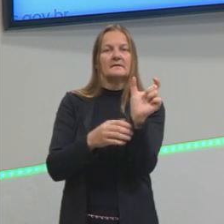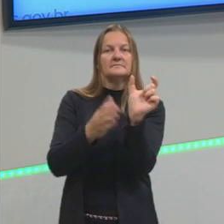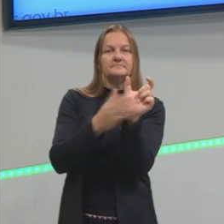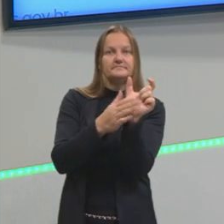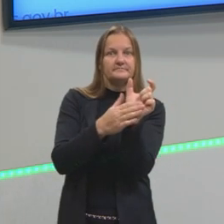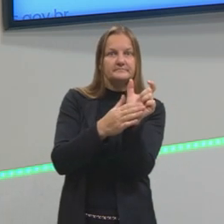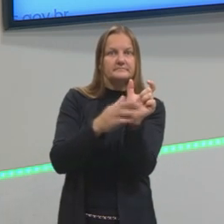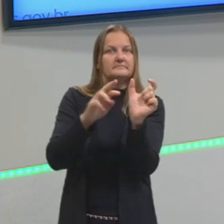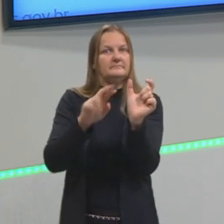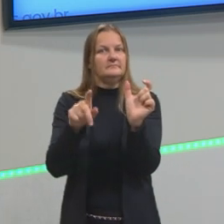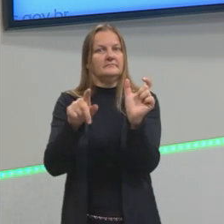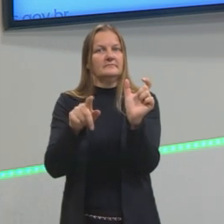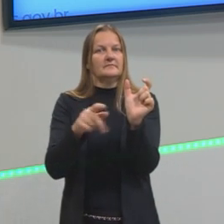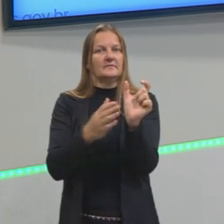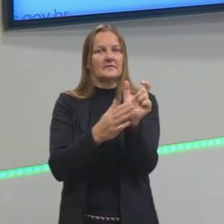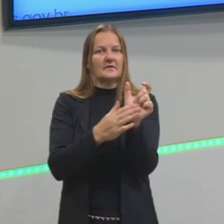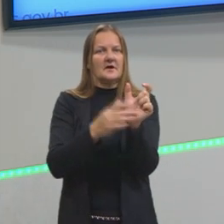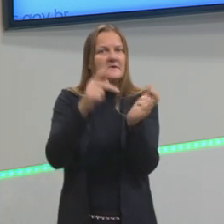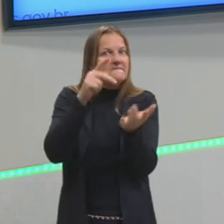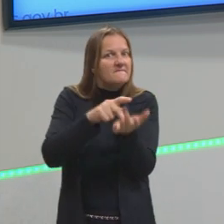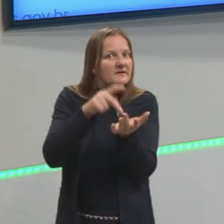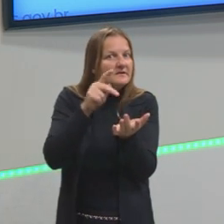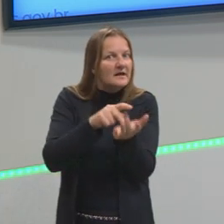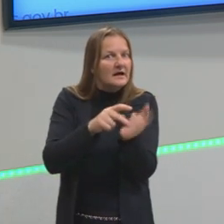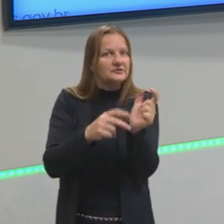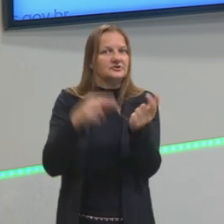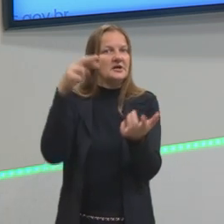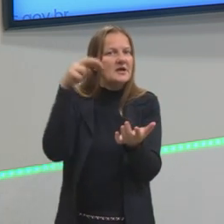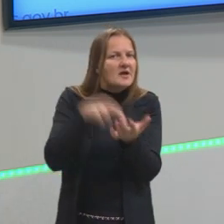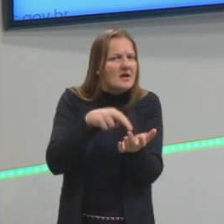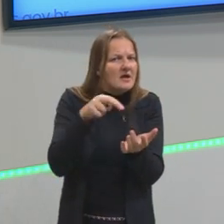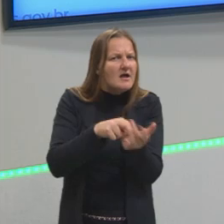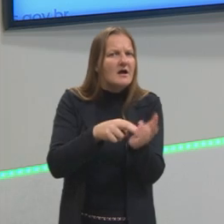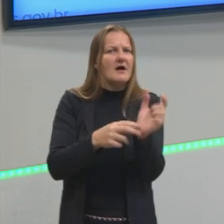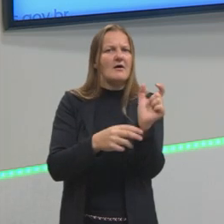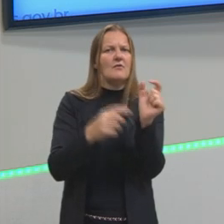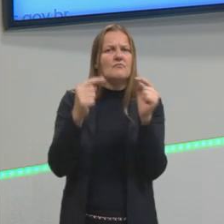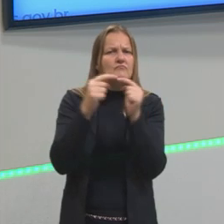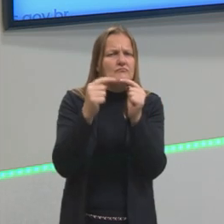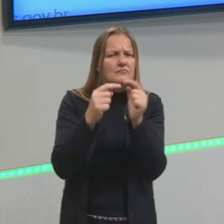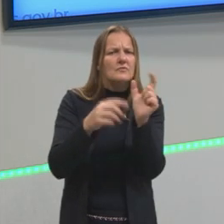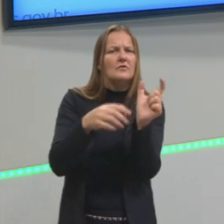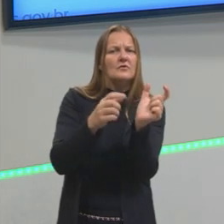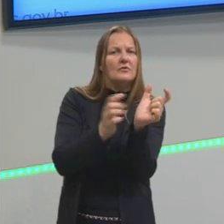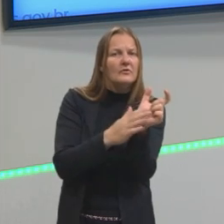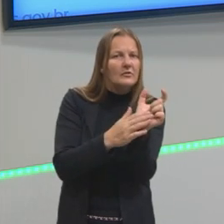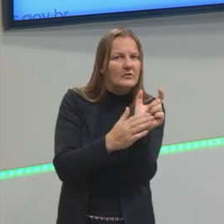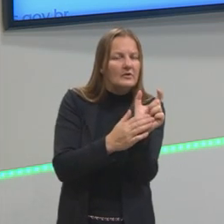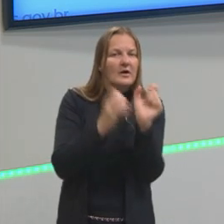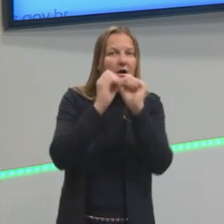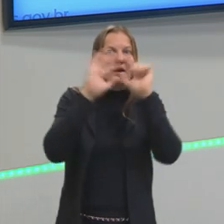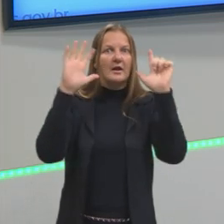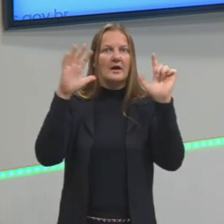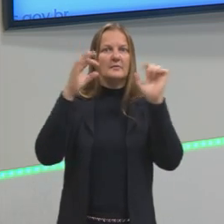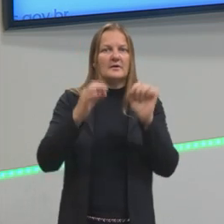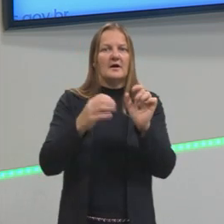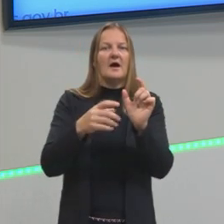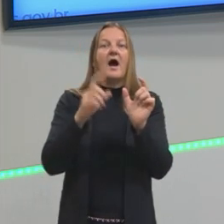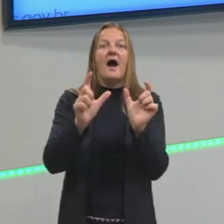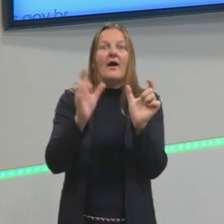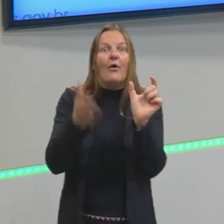eu destaquei com vocês, linguagem real, objetiva, clara, precisa,